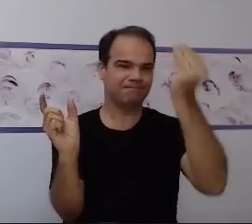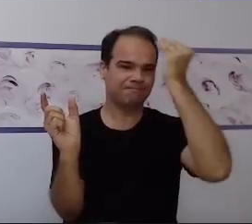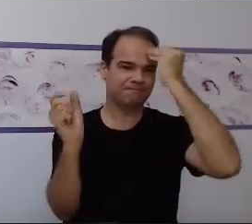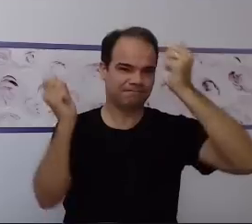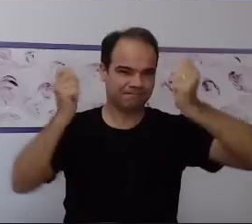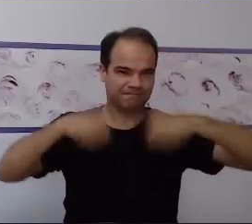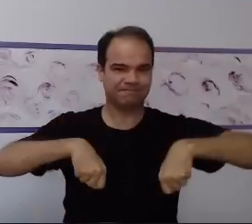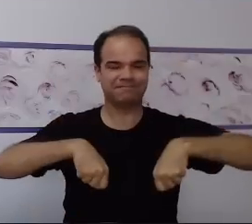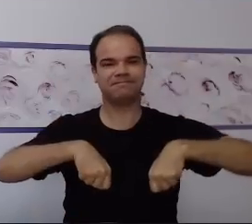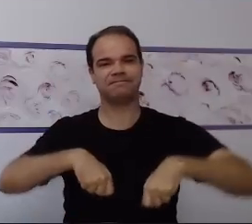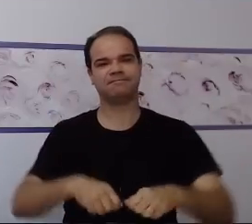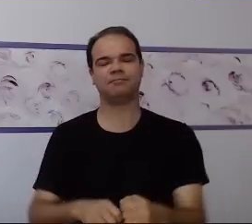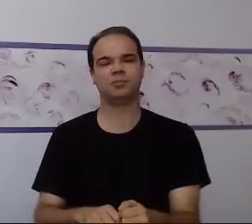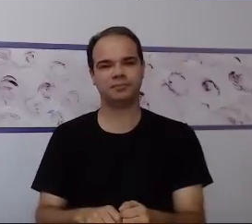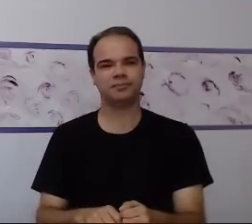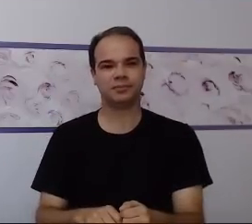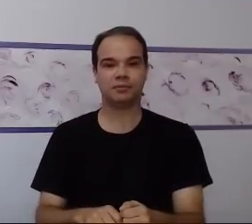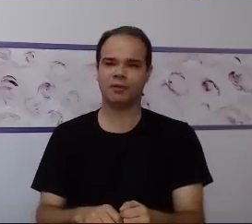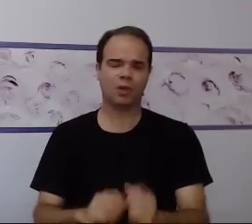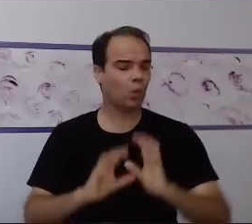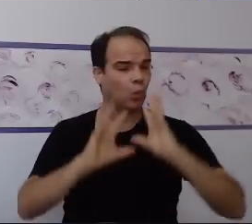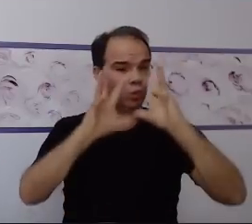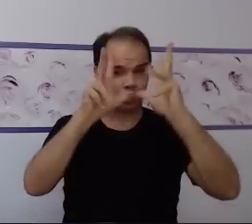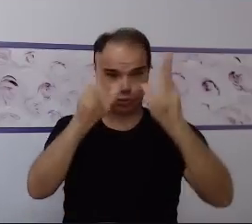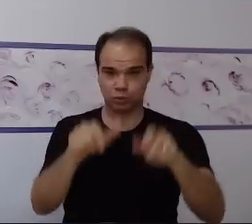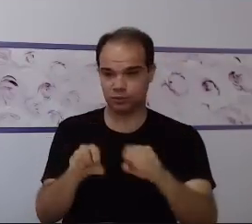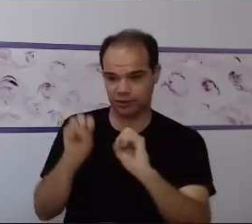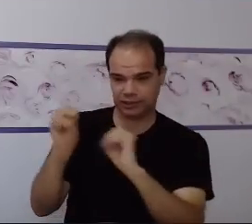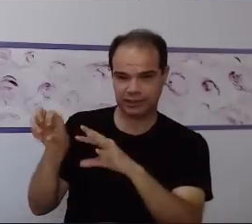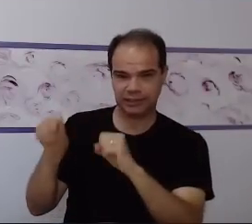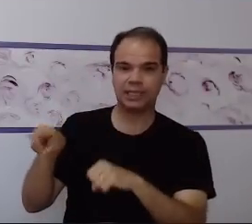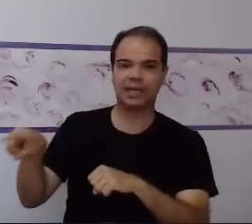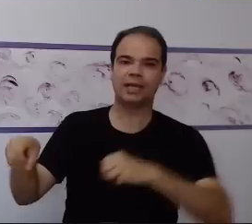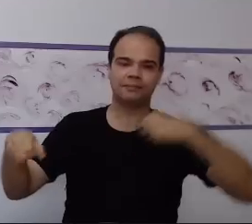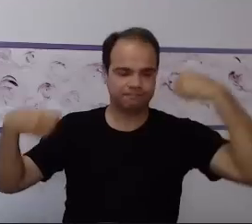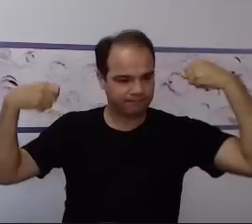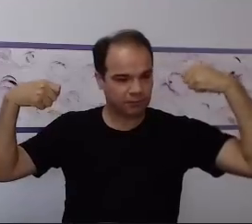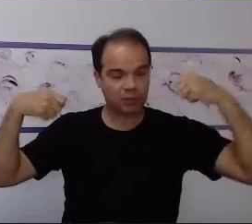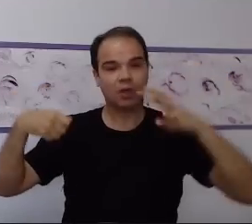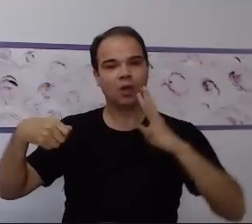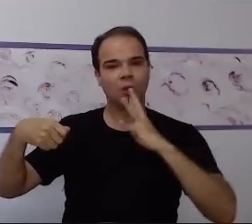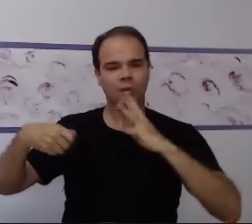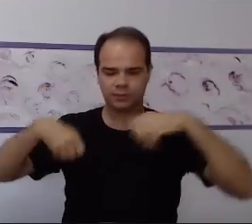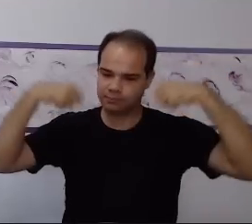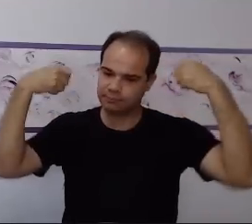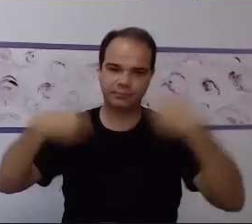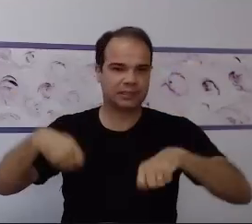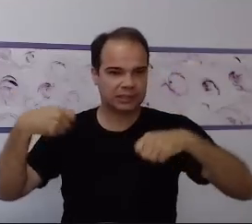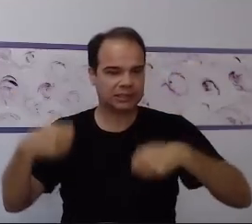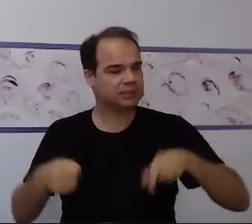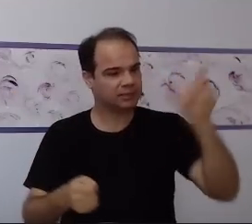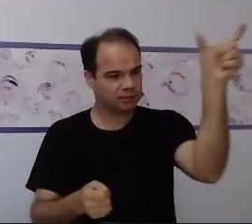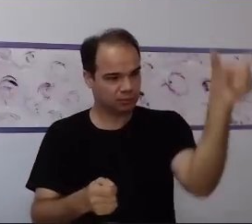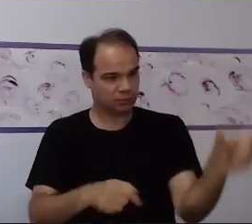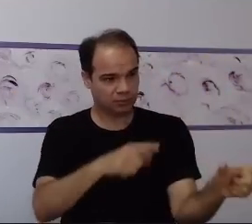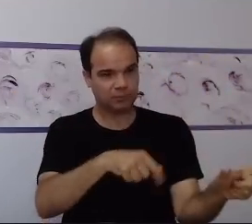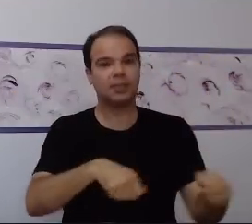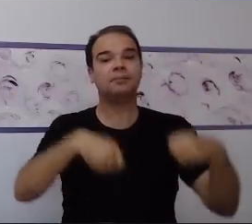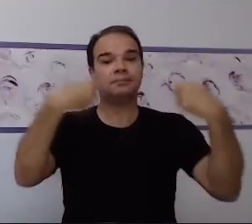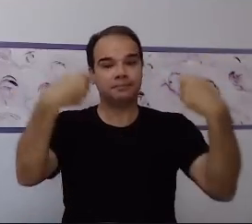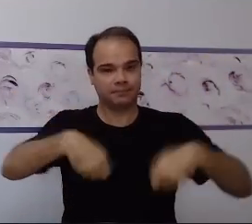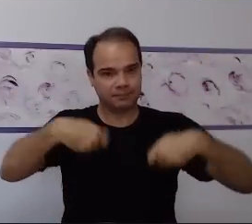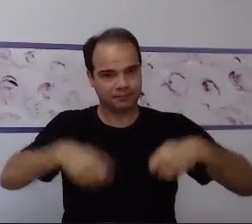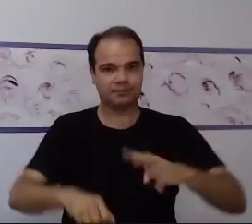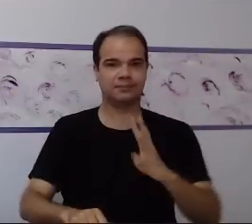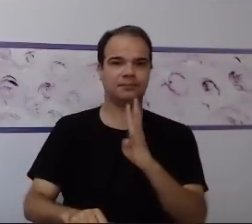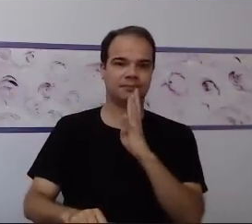que favoreçam a aprendizagem. No final do dia, ele vai chegar e vai armazenar, porque para ele é interessante. É